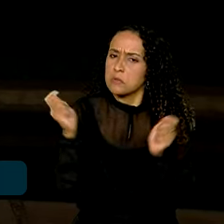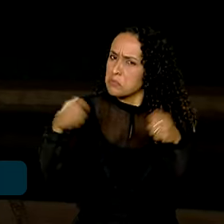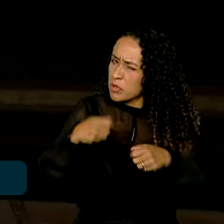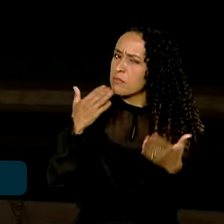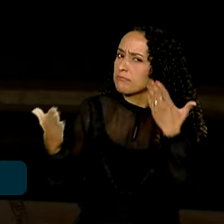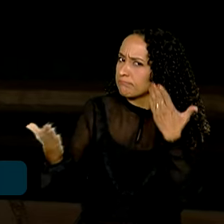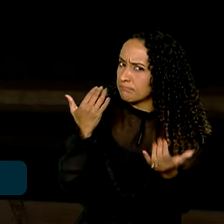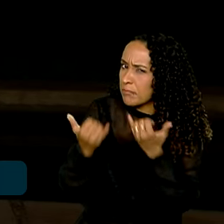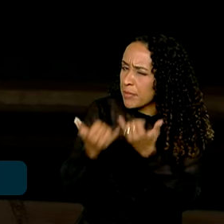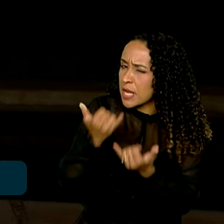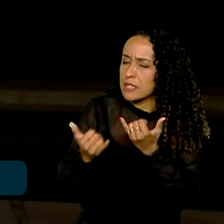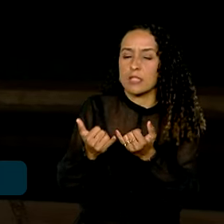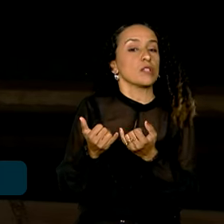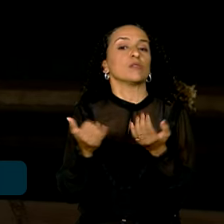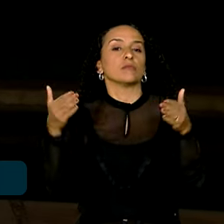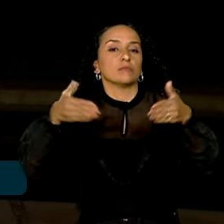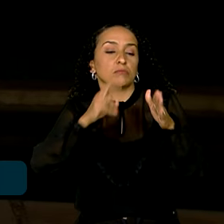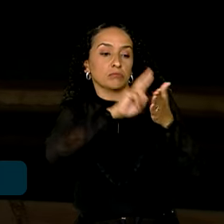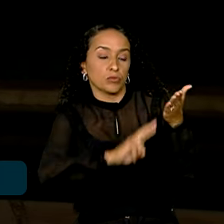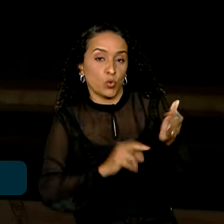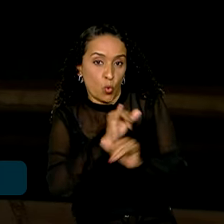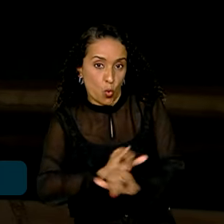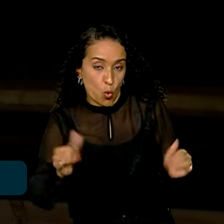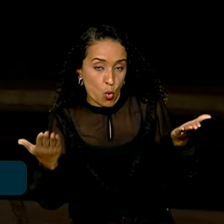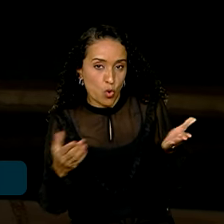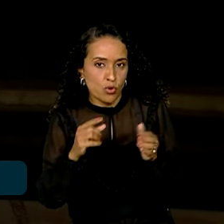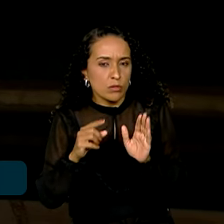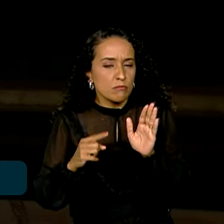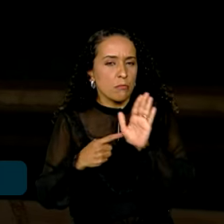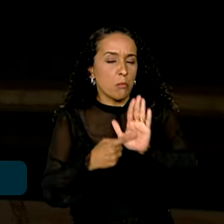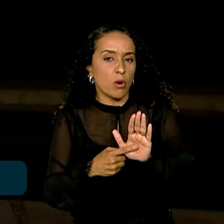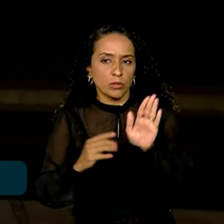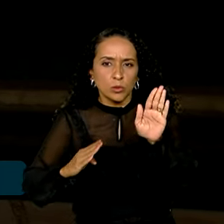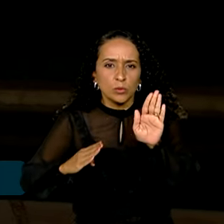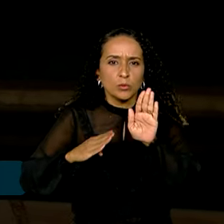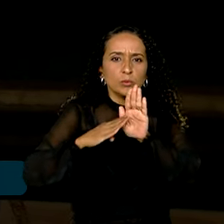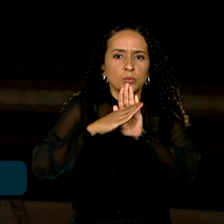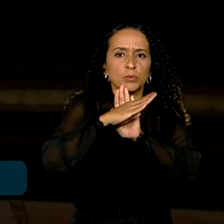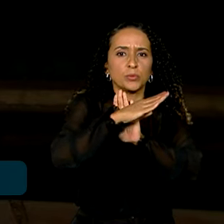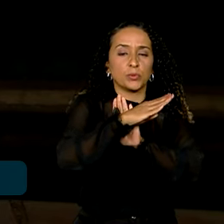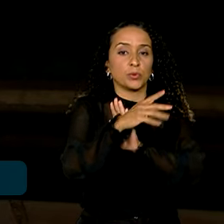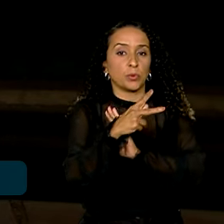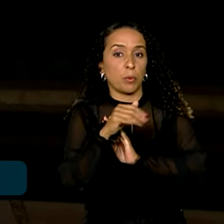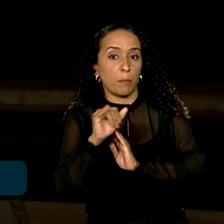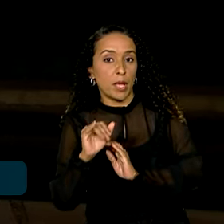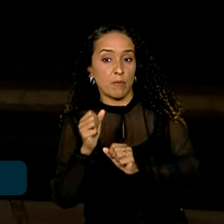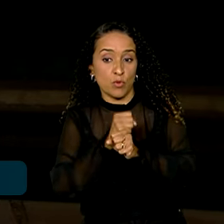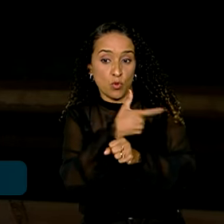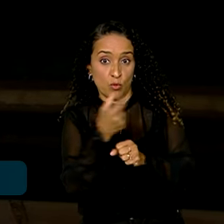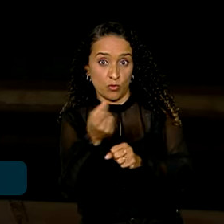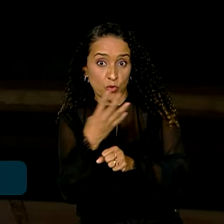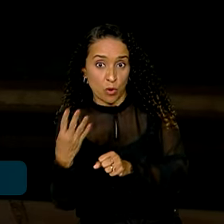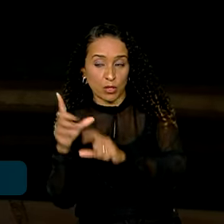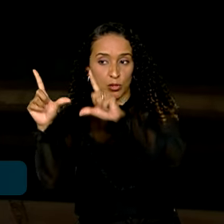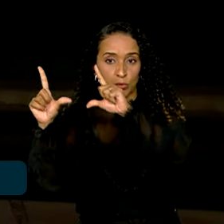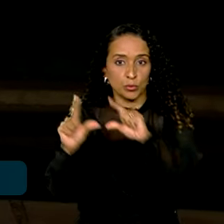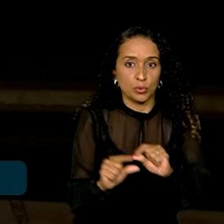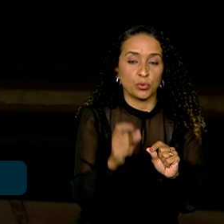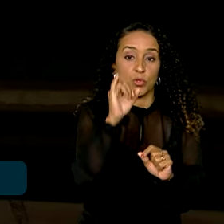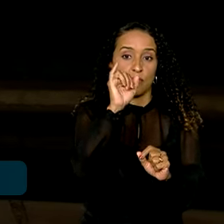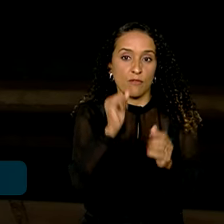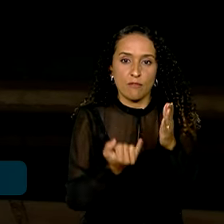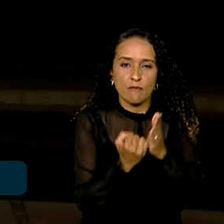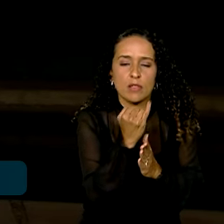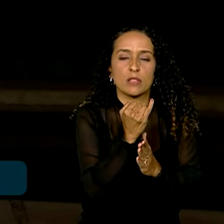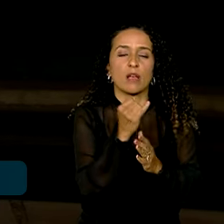semelhante. O relatório Focus, divulgado hoje, aponta crescimento do PIB em 2024 e redução de inflação,